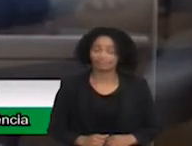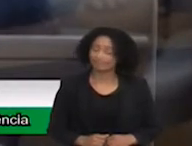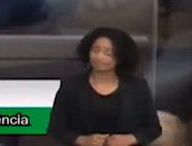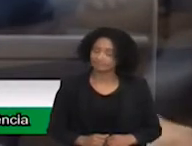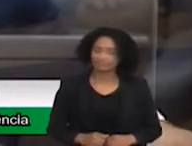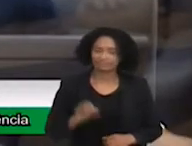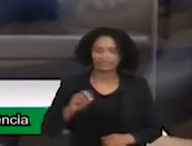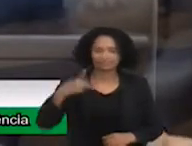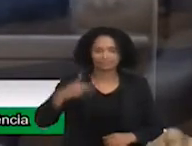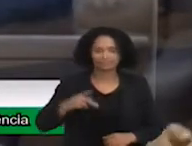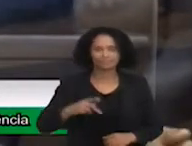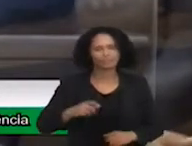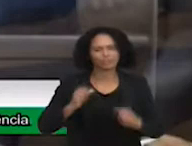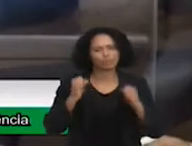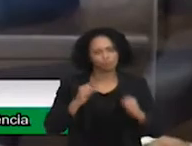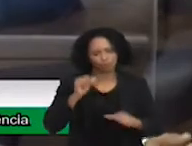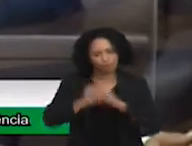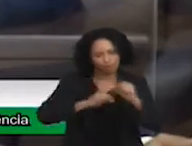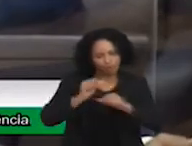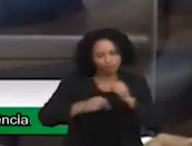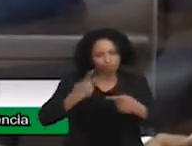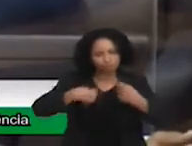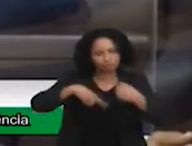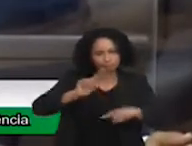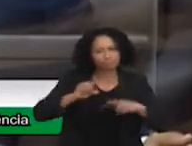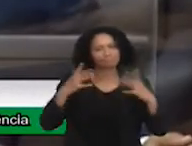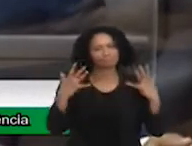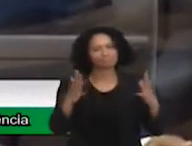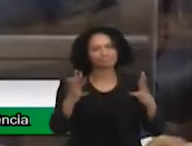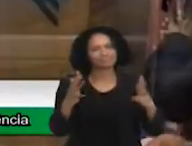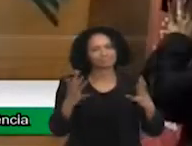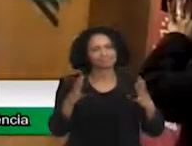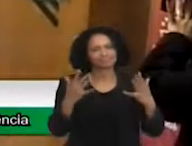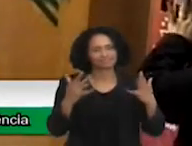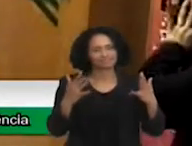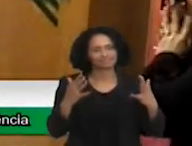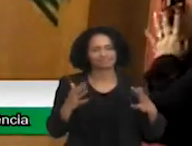juntos. Quero pedir uma salva de palmas ao vereador Batista que ele possa assumir. Obrigado.